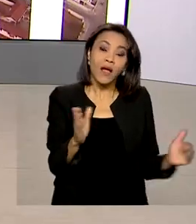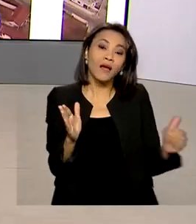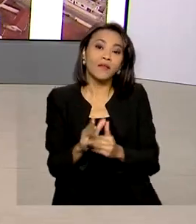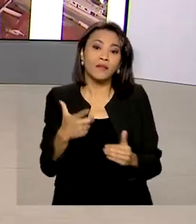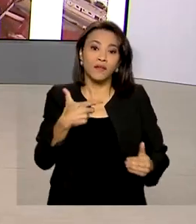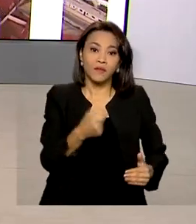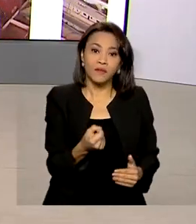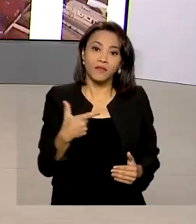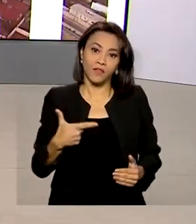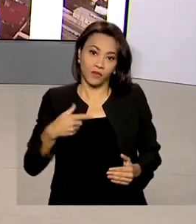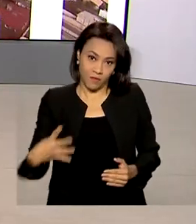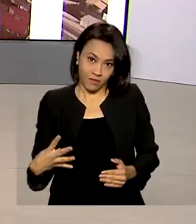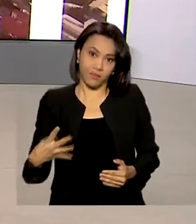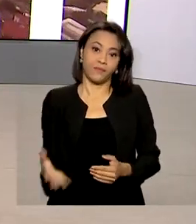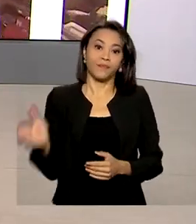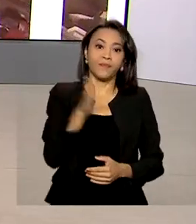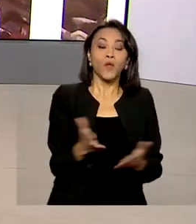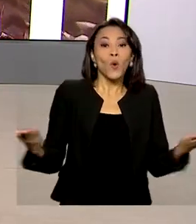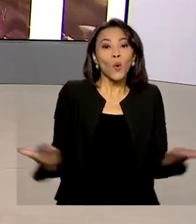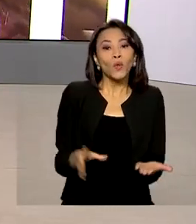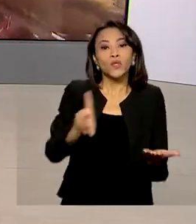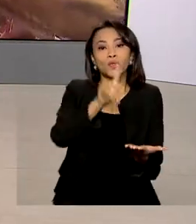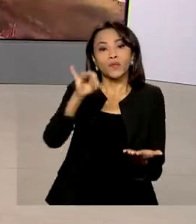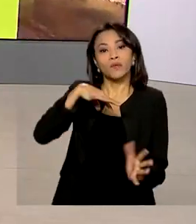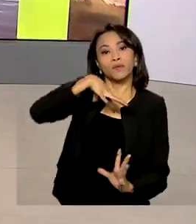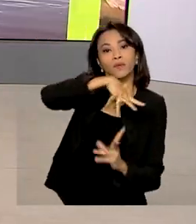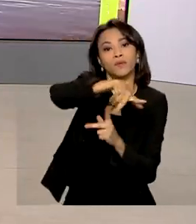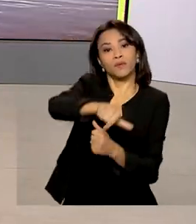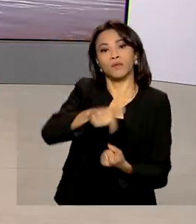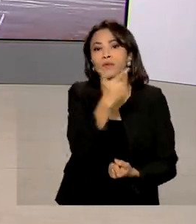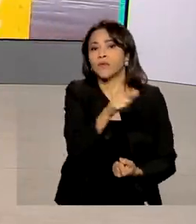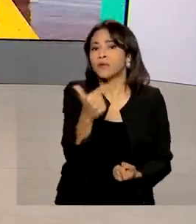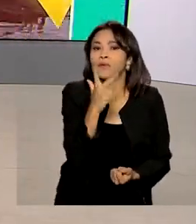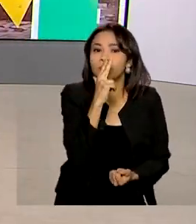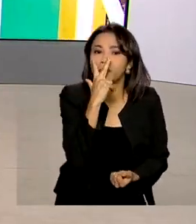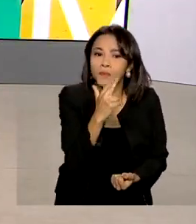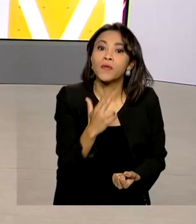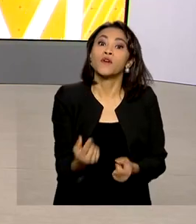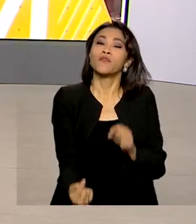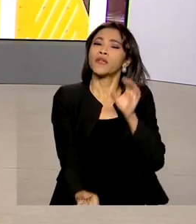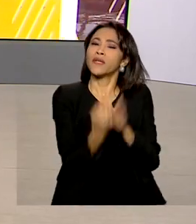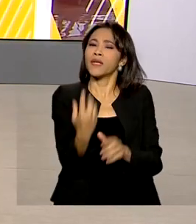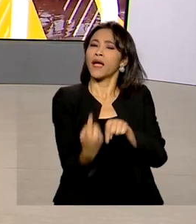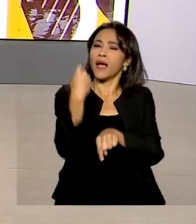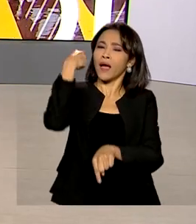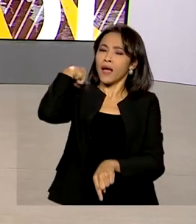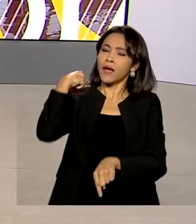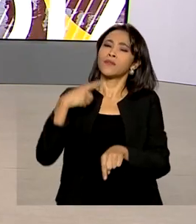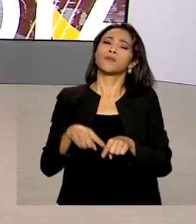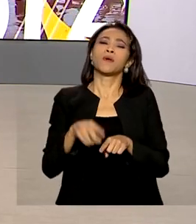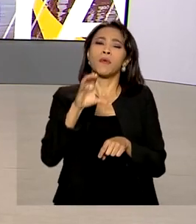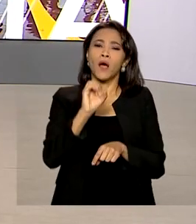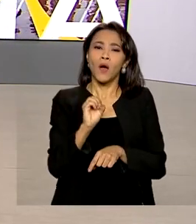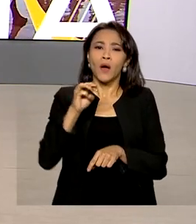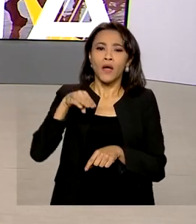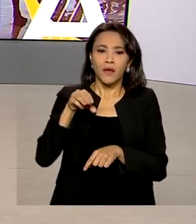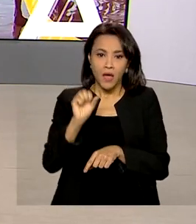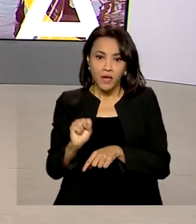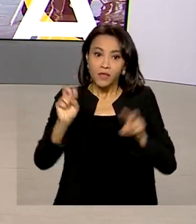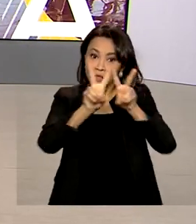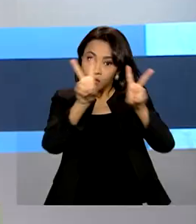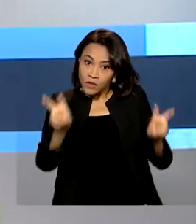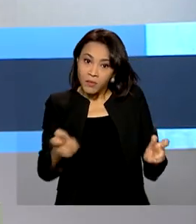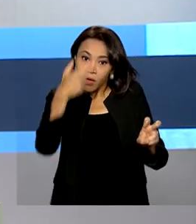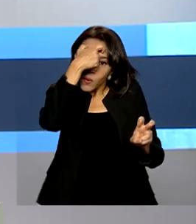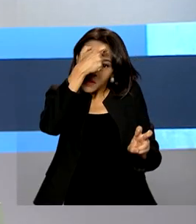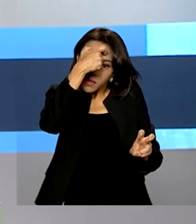Hoje é o dia mundial sem tabaco. A data foi criada pela OMS no fim da década de 80 para conscientizar a população sobre o problema.